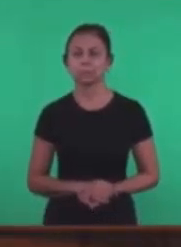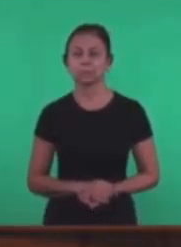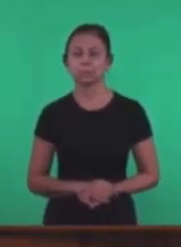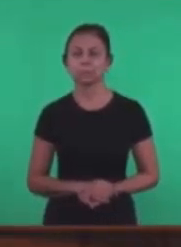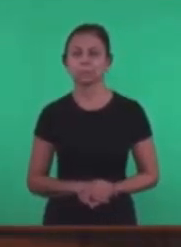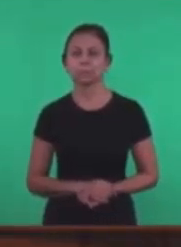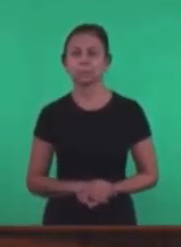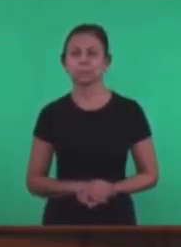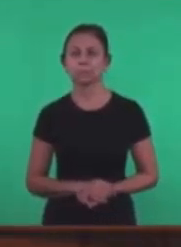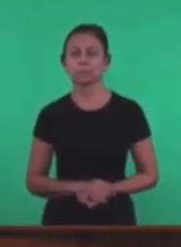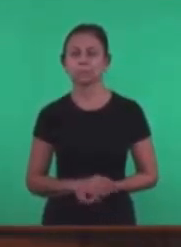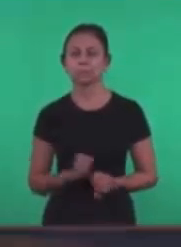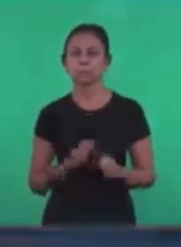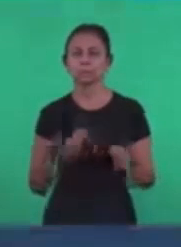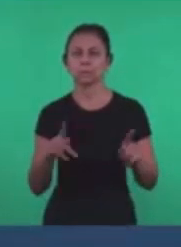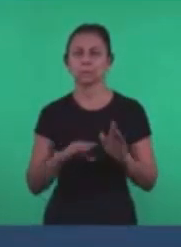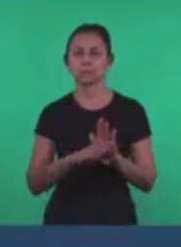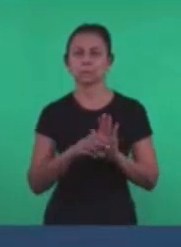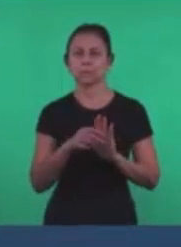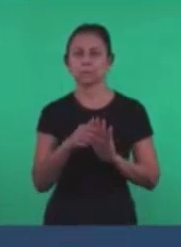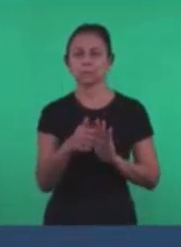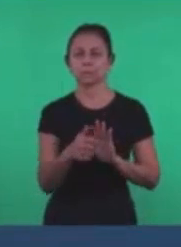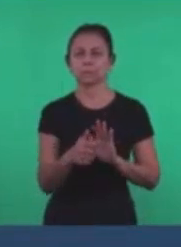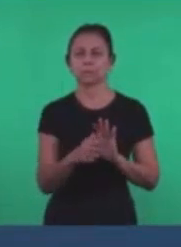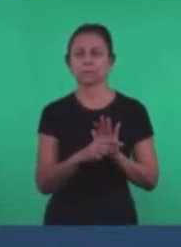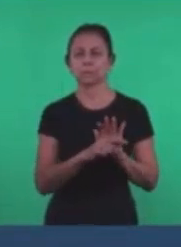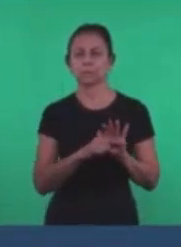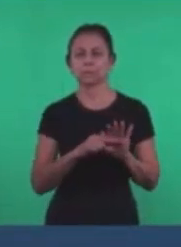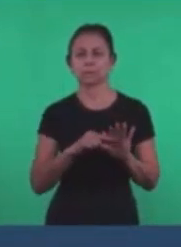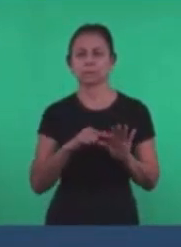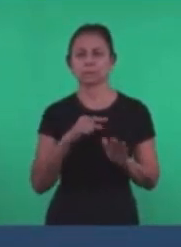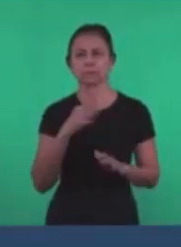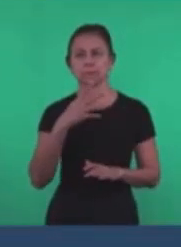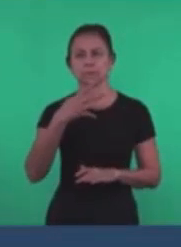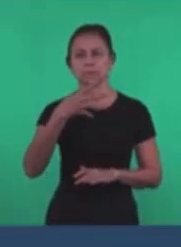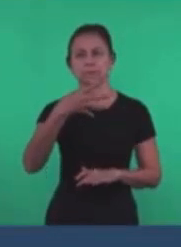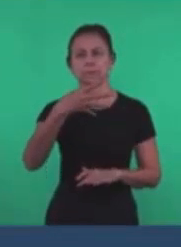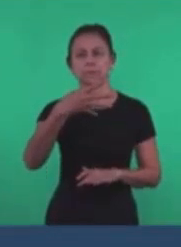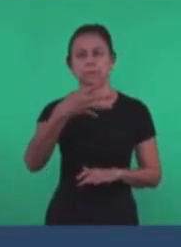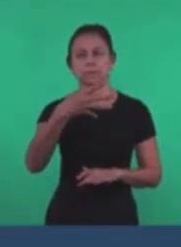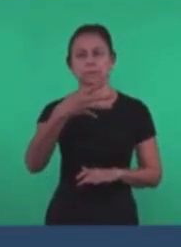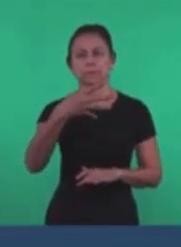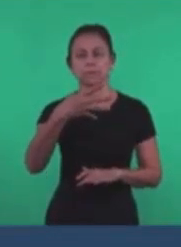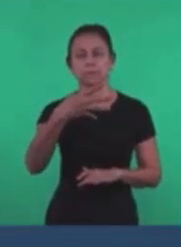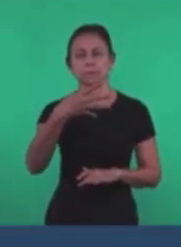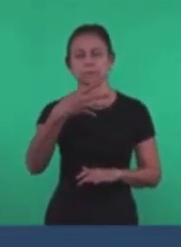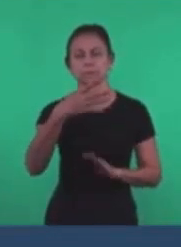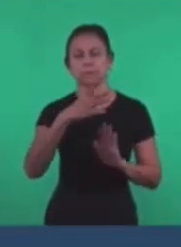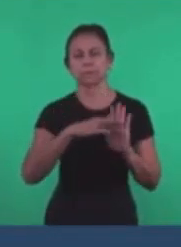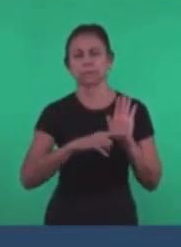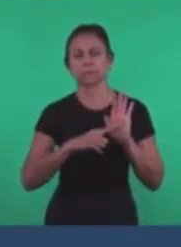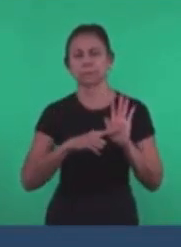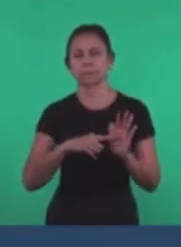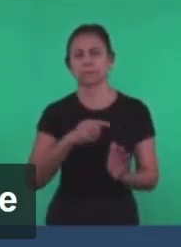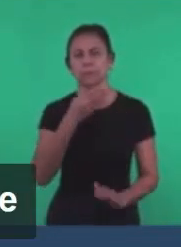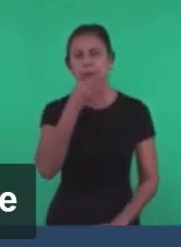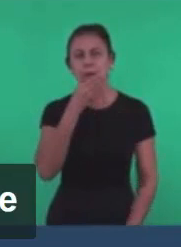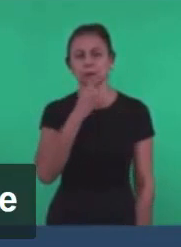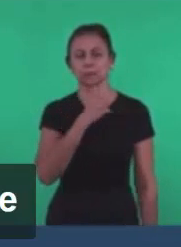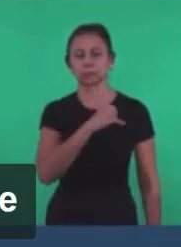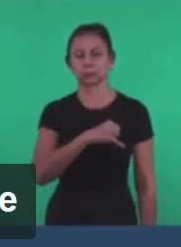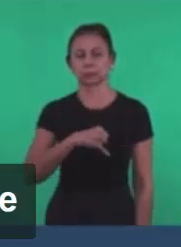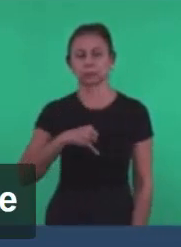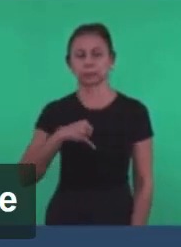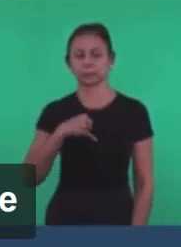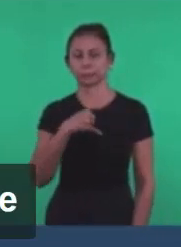capítulo Apocalipse 1 Versículo 4 O texto diz João As